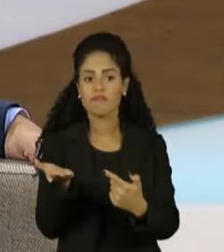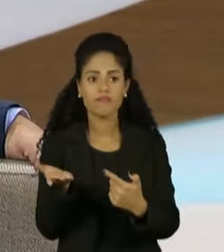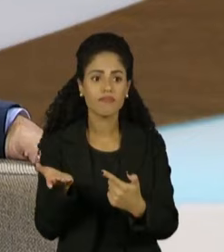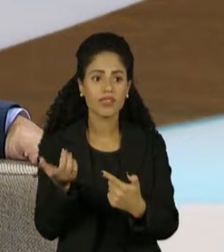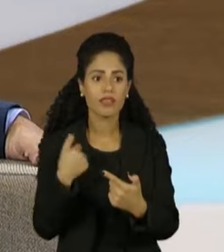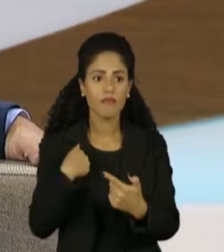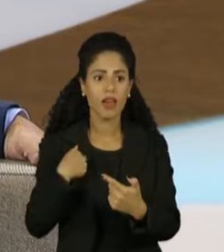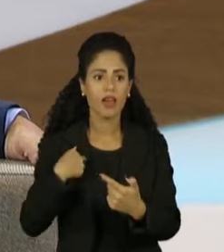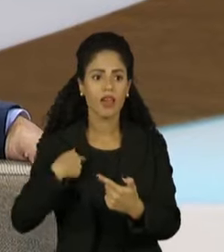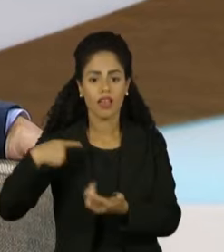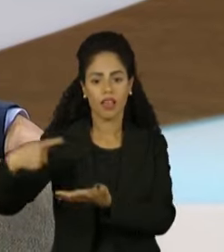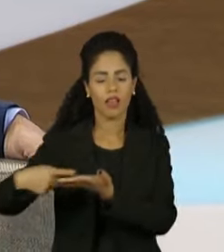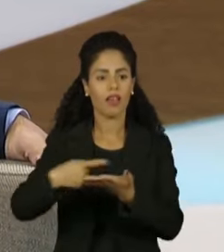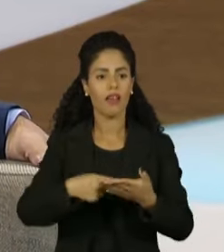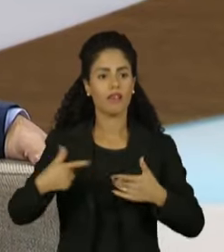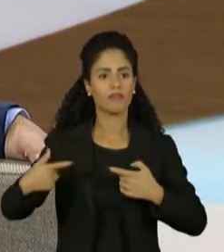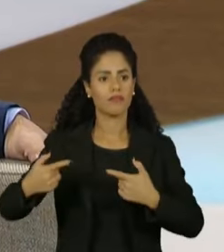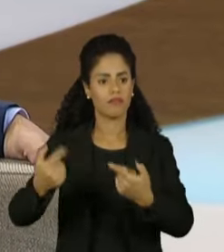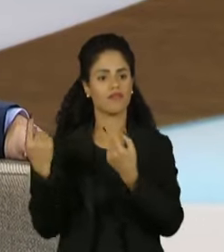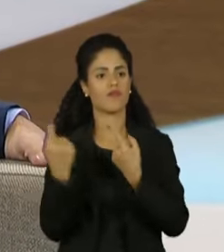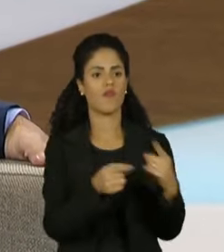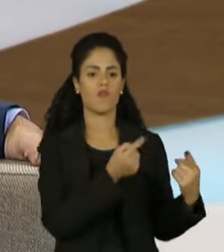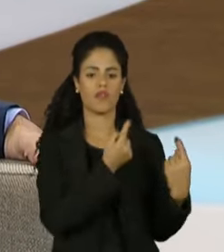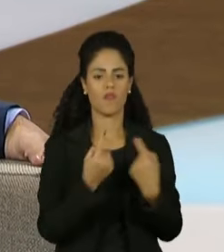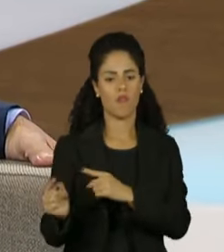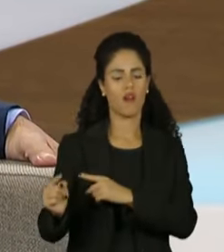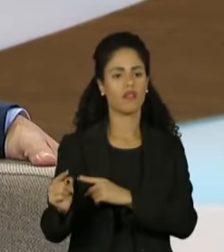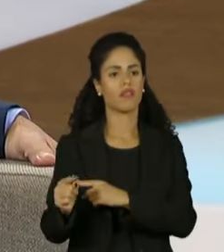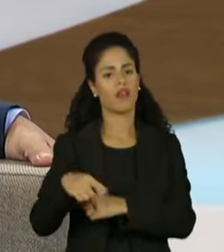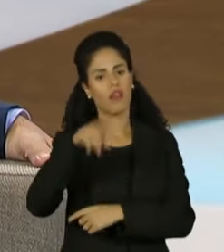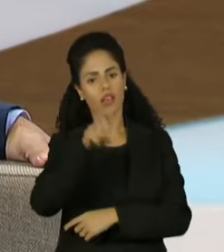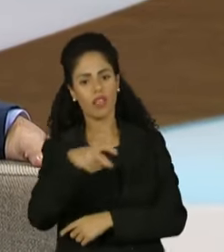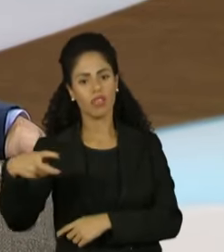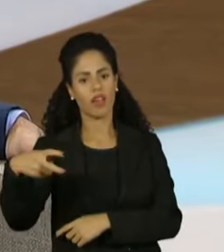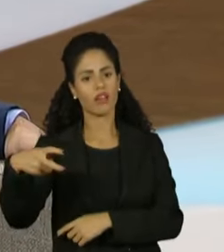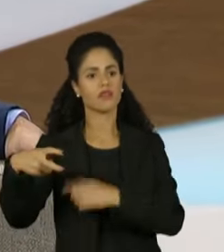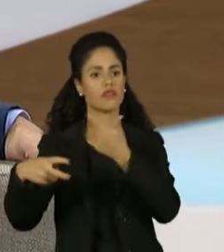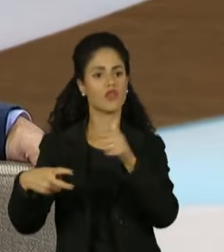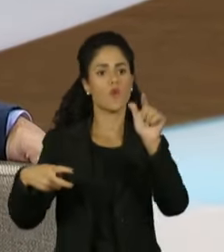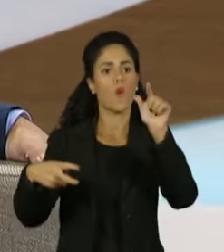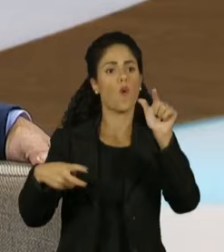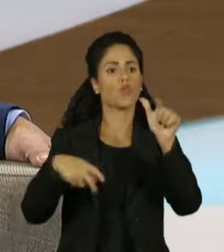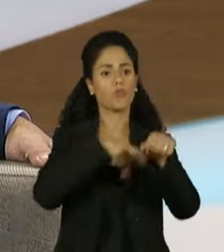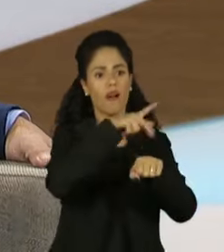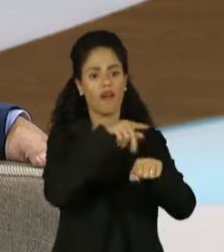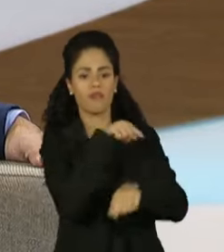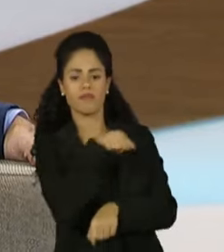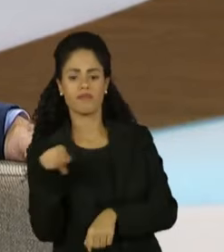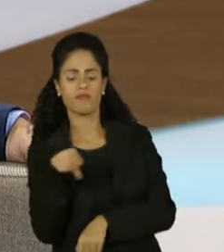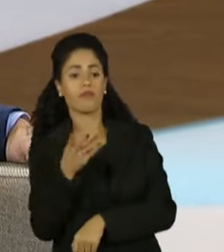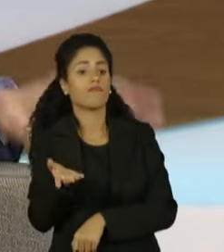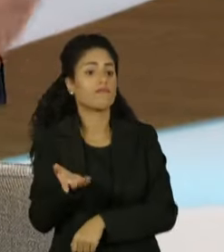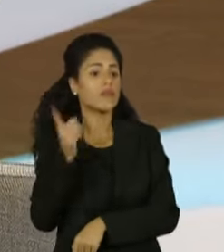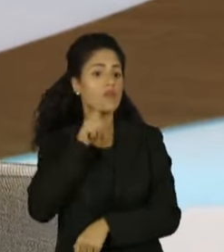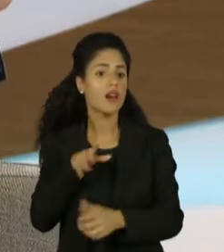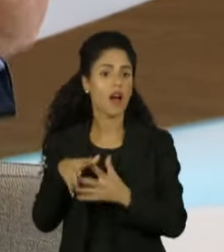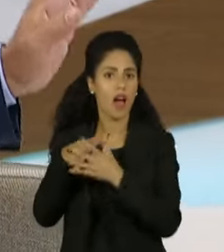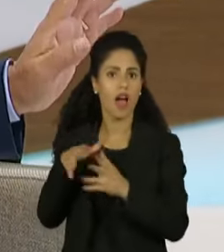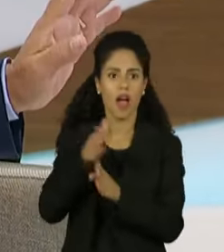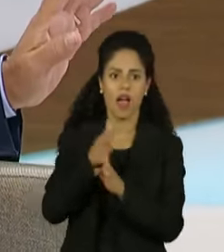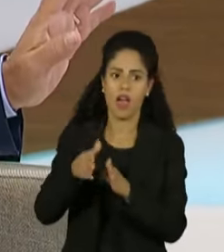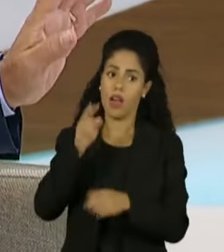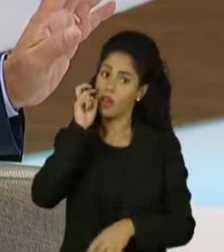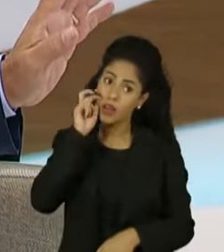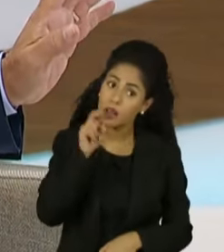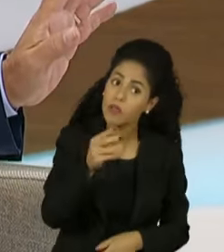declaração de contraposição do Estado do Texas contra a decisão do Supremo Acordo dos Estados Unidos na questão da proteção das fronteiras. Eu não